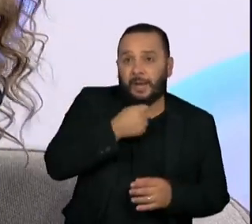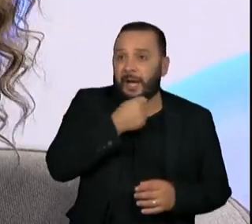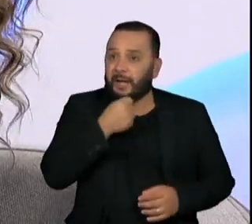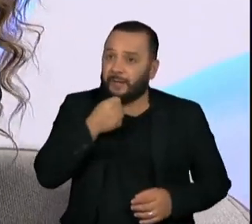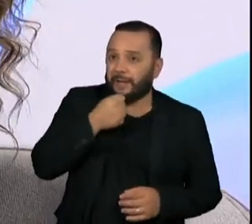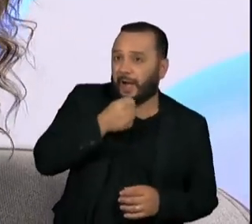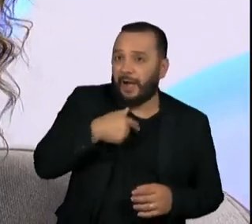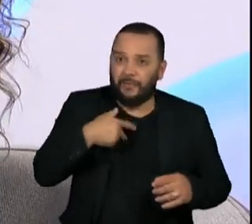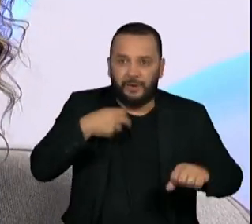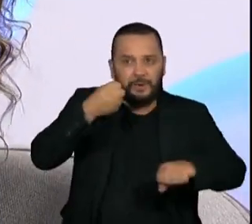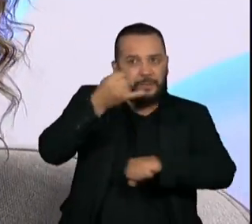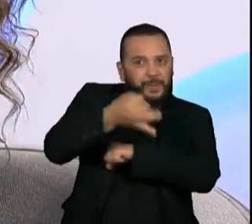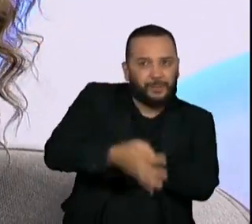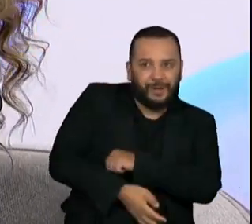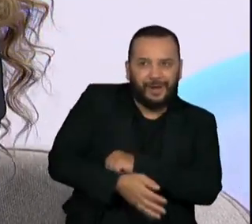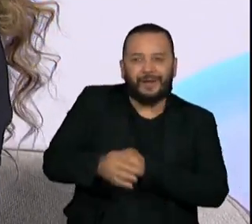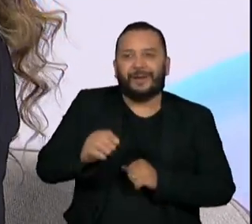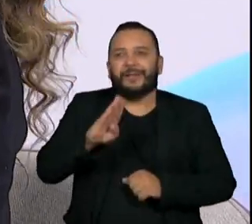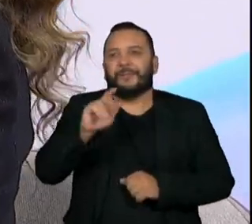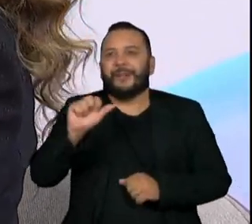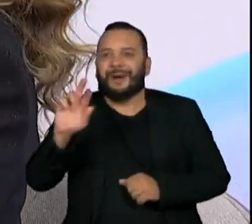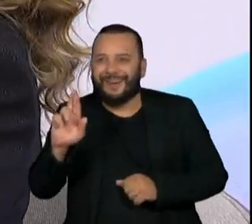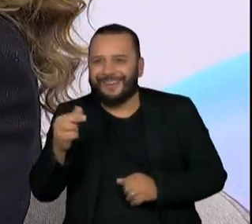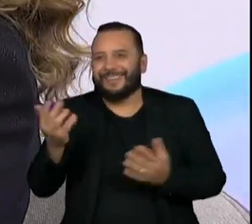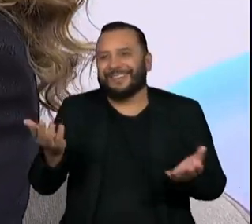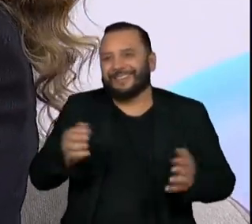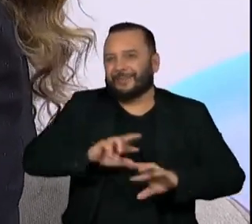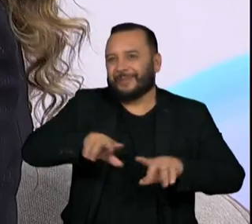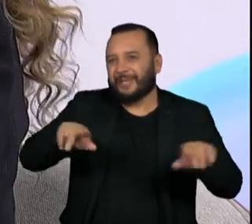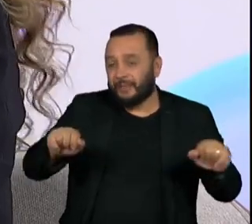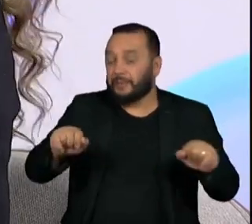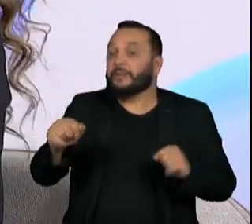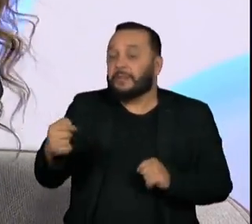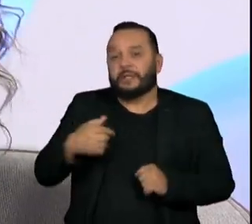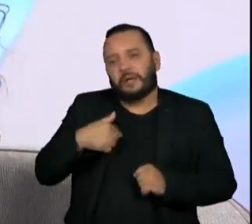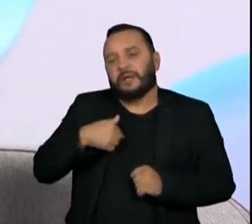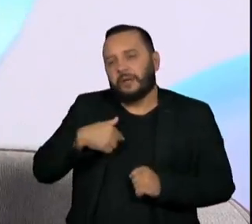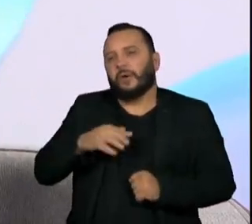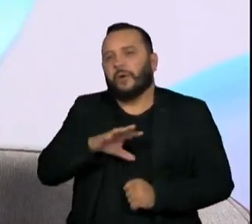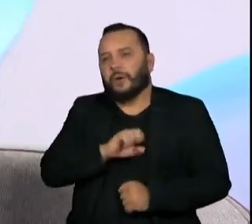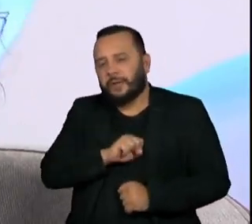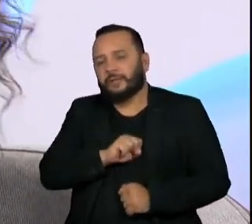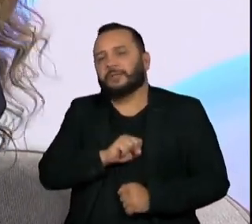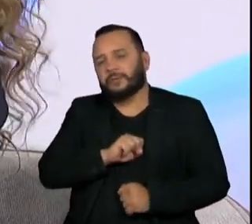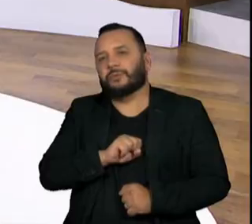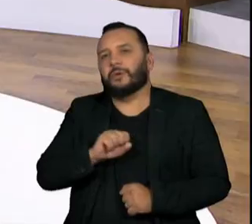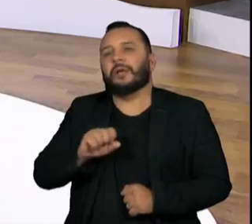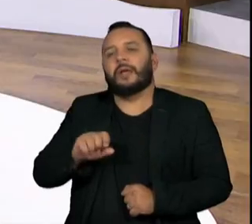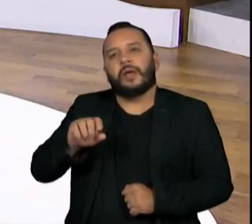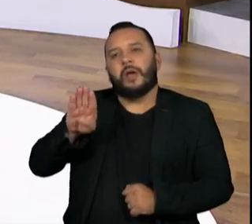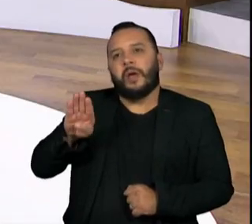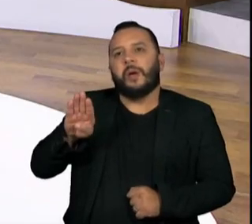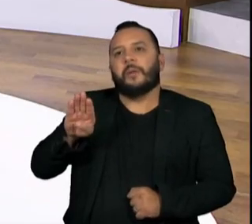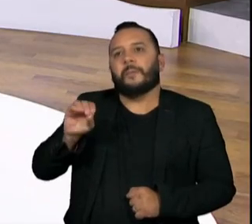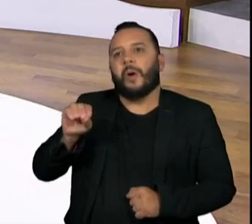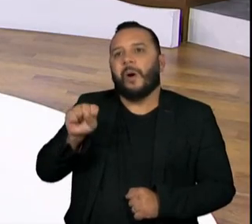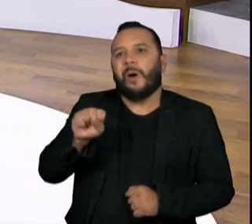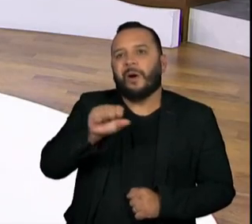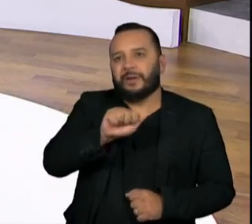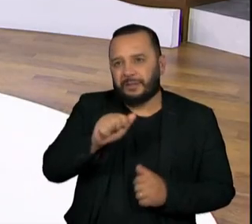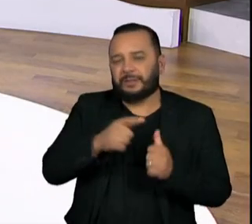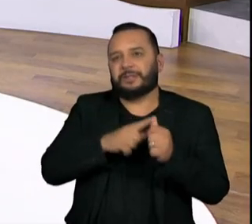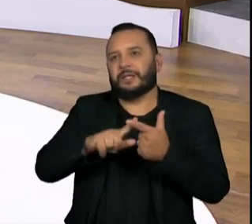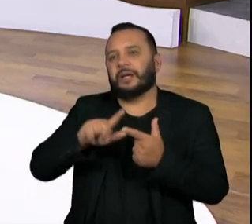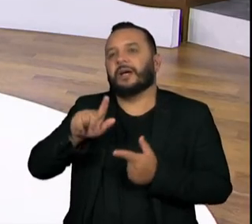Podia estar meio Bossa Nova para o lado de Vinícius e Toquinho, podia estar mais Gilberto Gil, podia estar mais Elis, mas era tudo samba, né? Podia estar Bede